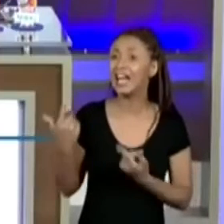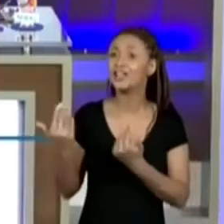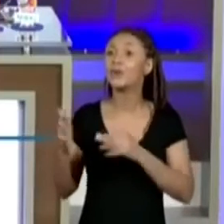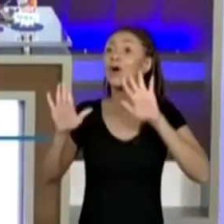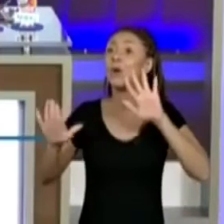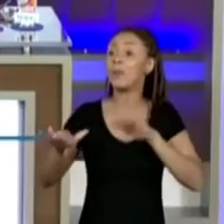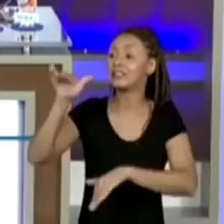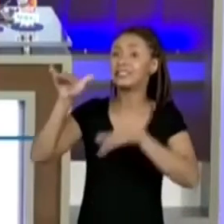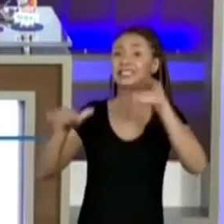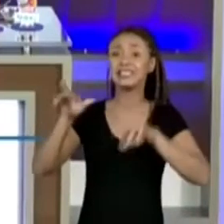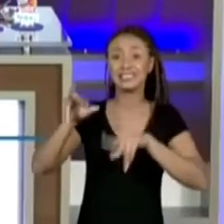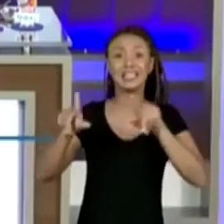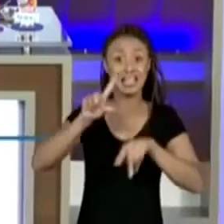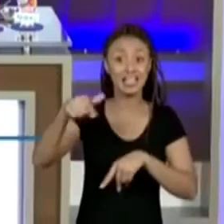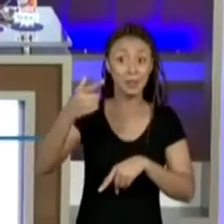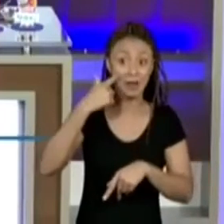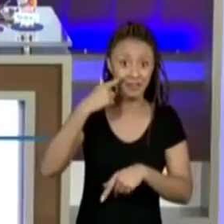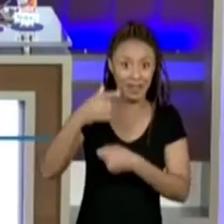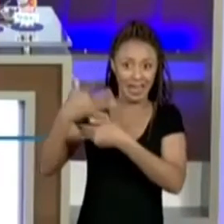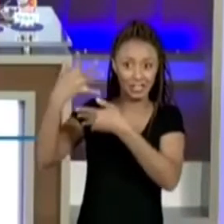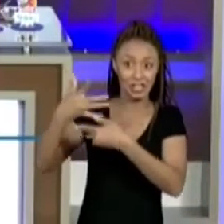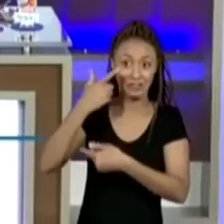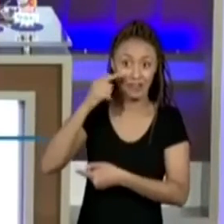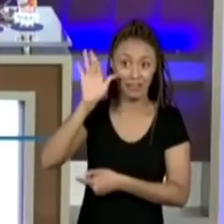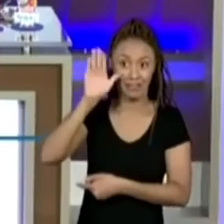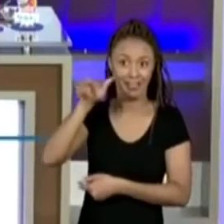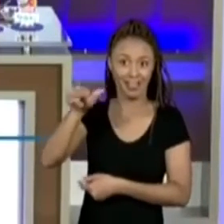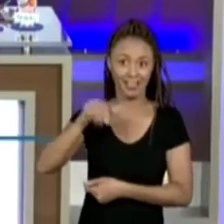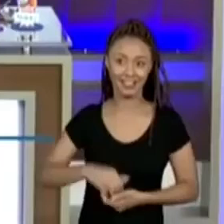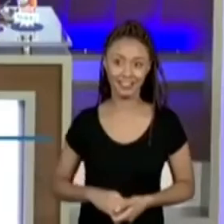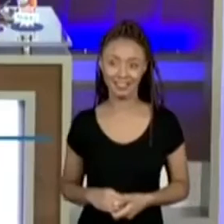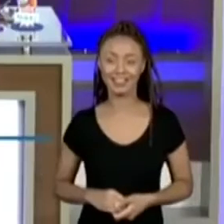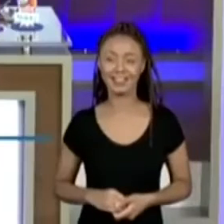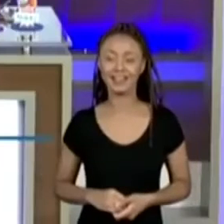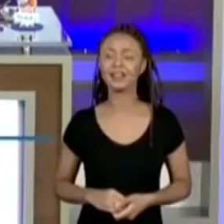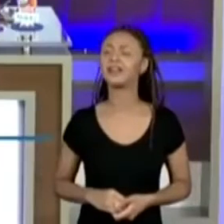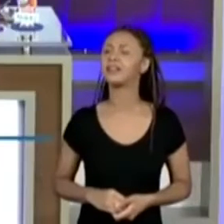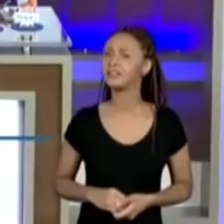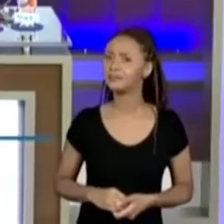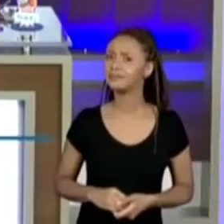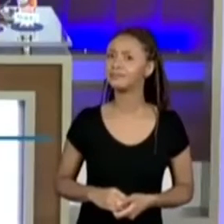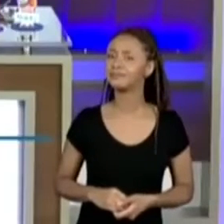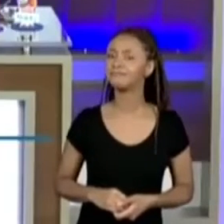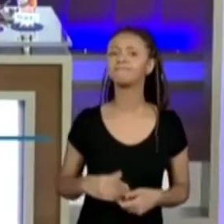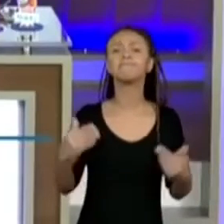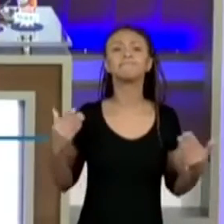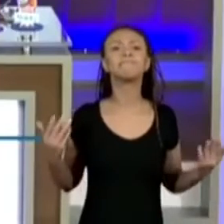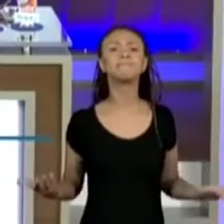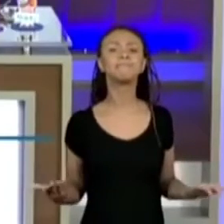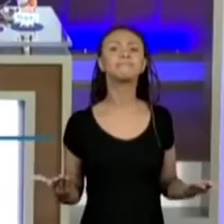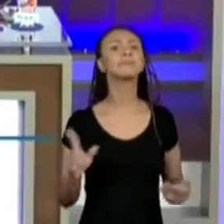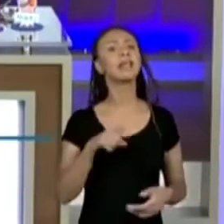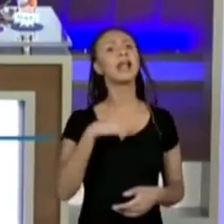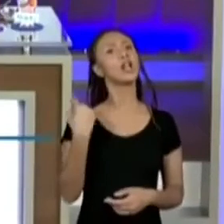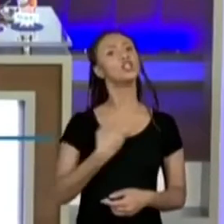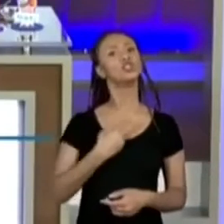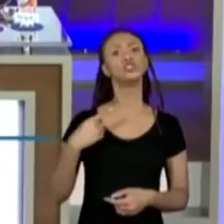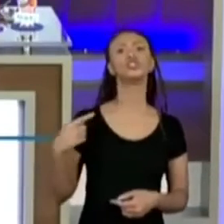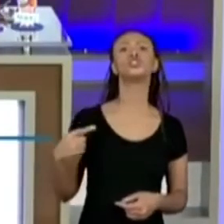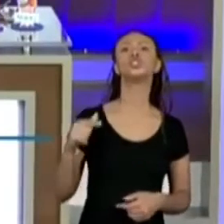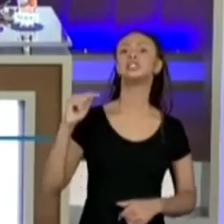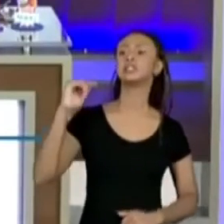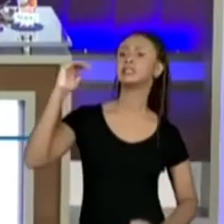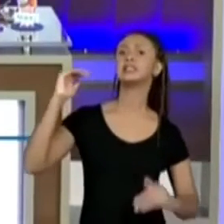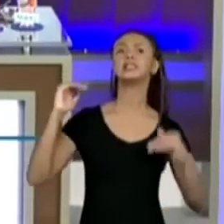diferentes. Depois vocês dão uma olhadinha no chat, né? Olha só, por que será que a gente tem tamanhos